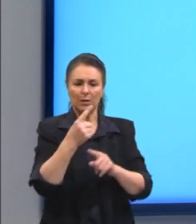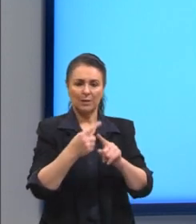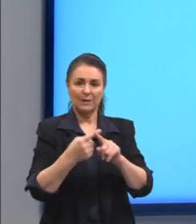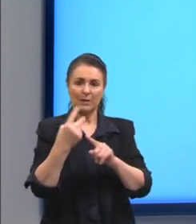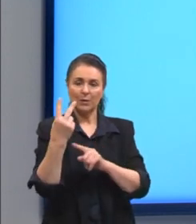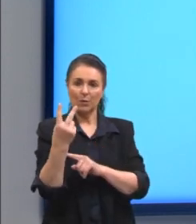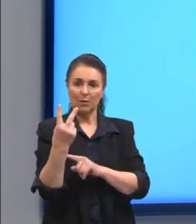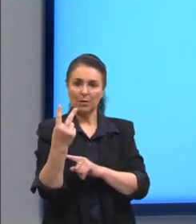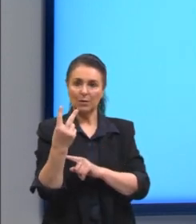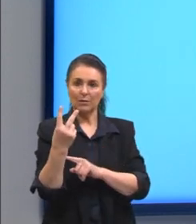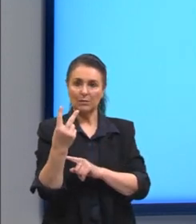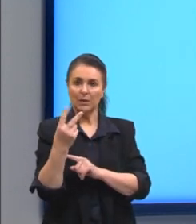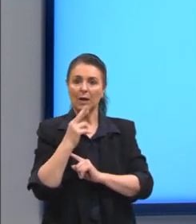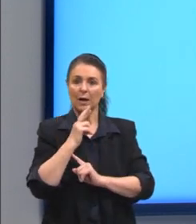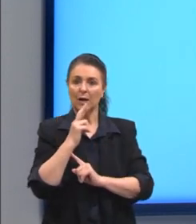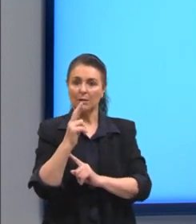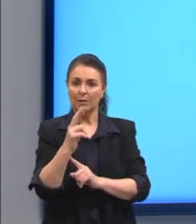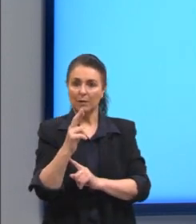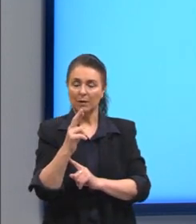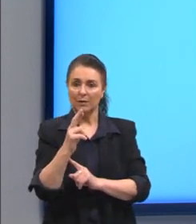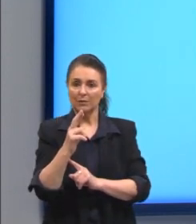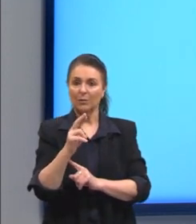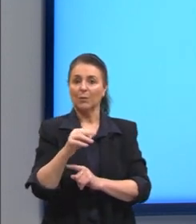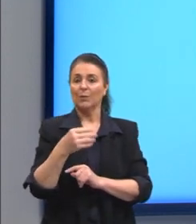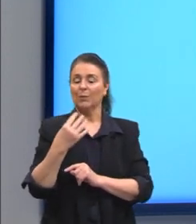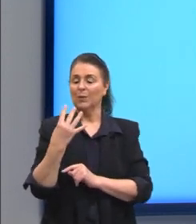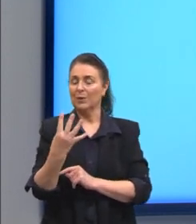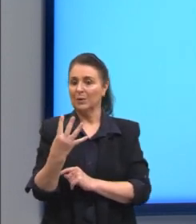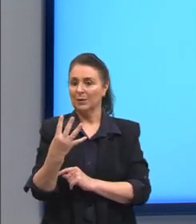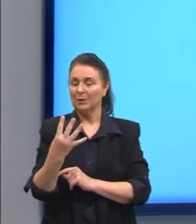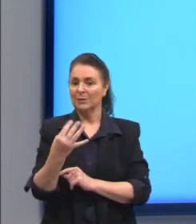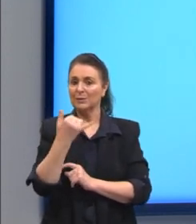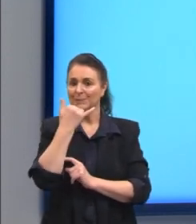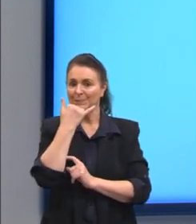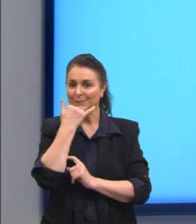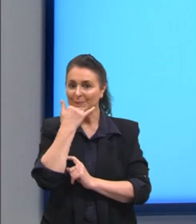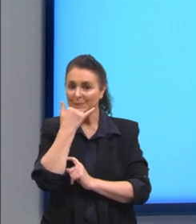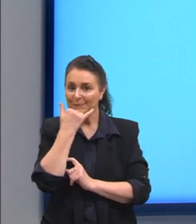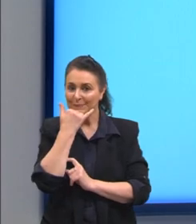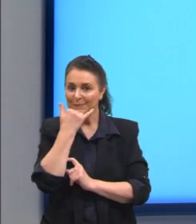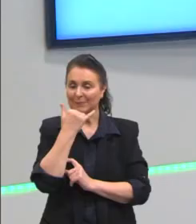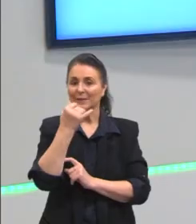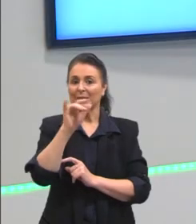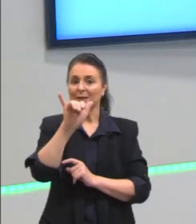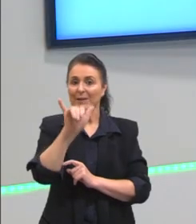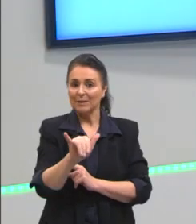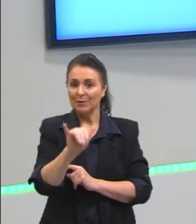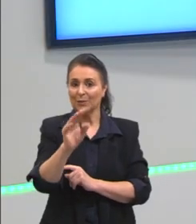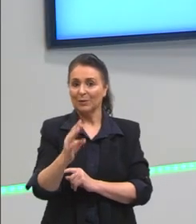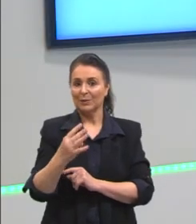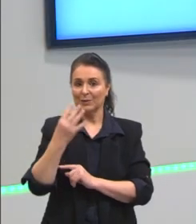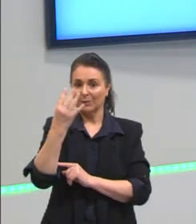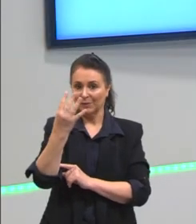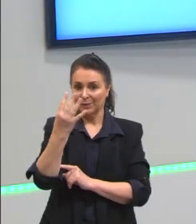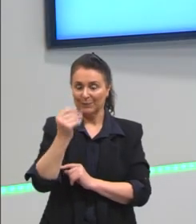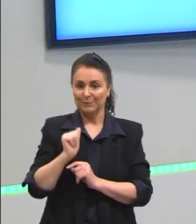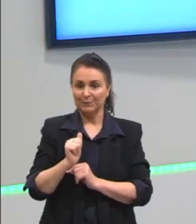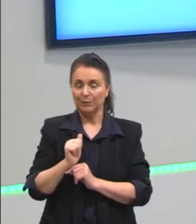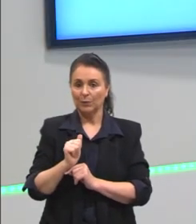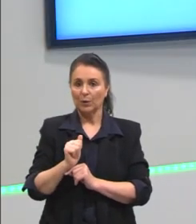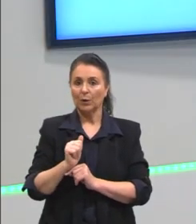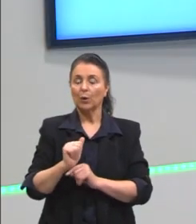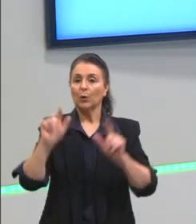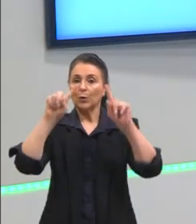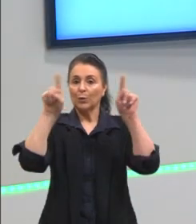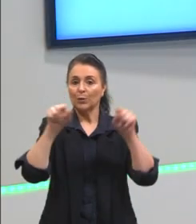né? resultando em y elevado a 4 pessoal desses dois produtos notáveis que nós